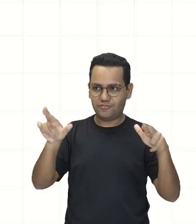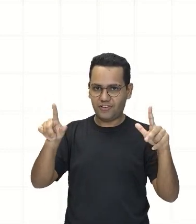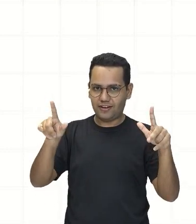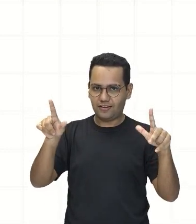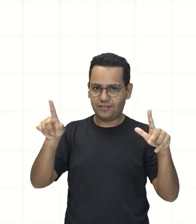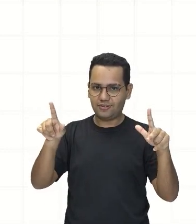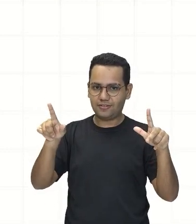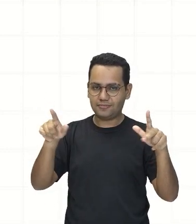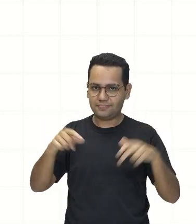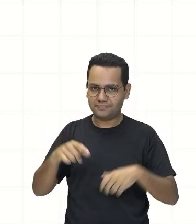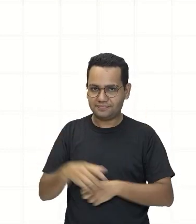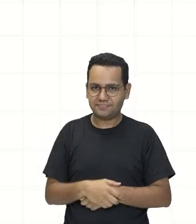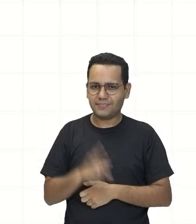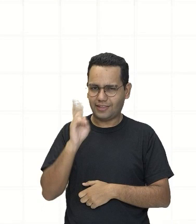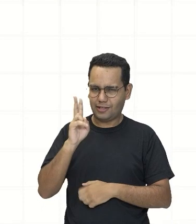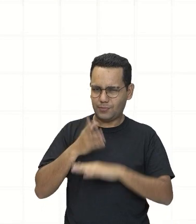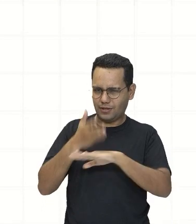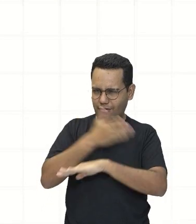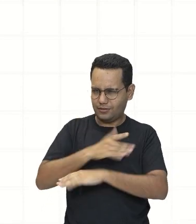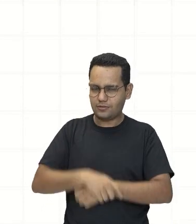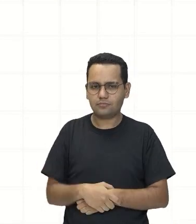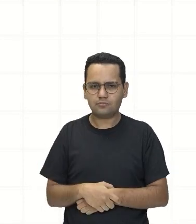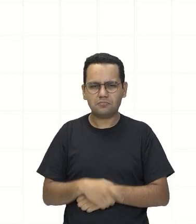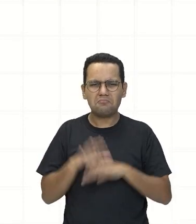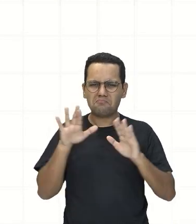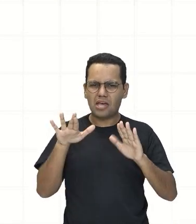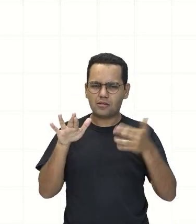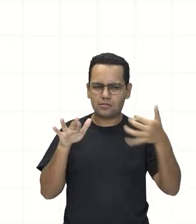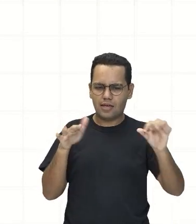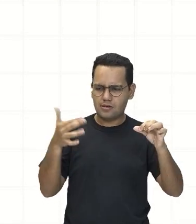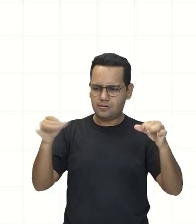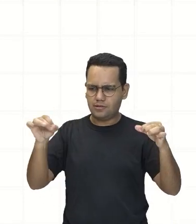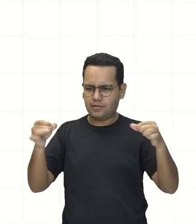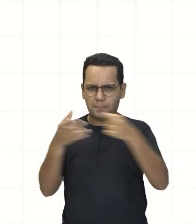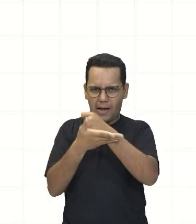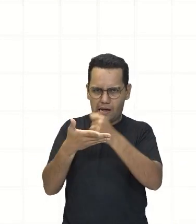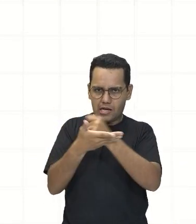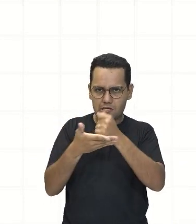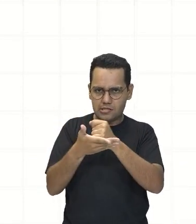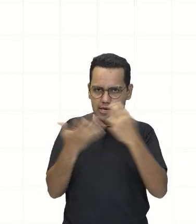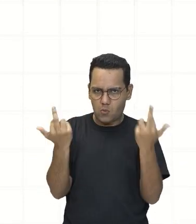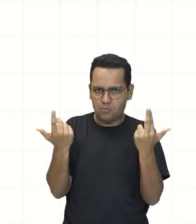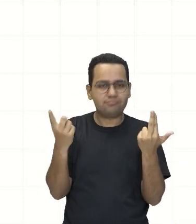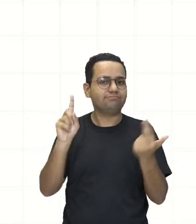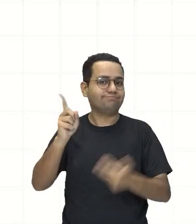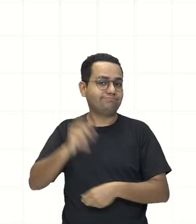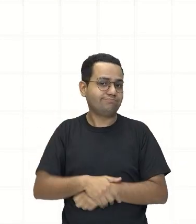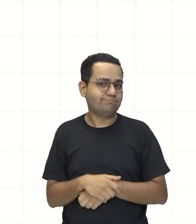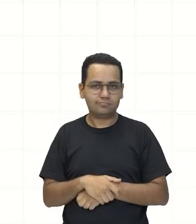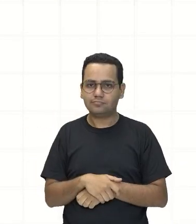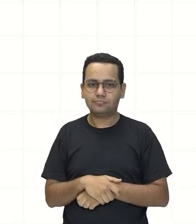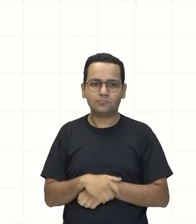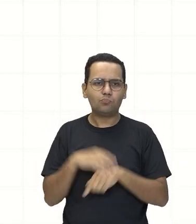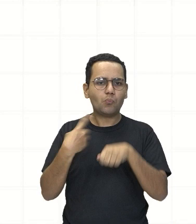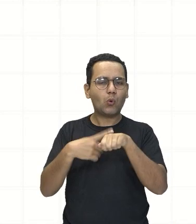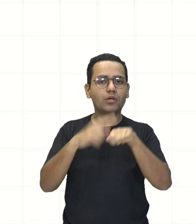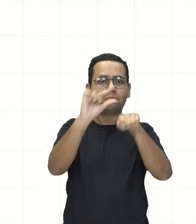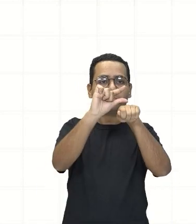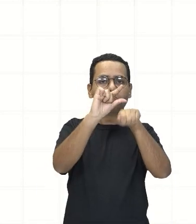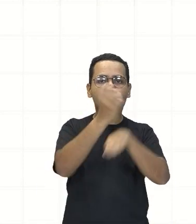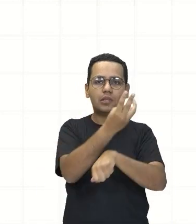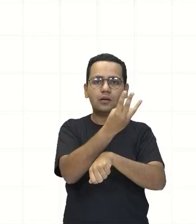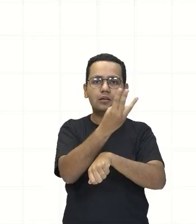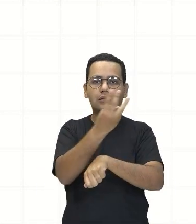Essas potências São iguais? Não Porque uma é 10 elevado a 3 E a outra é 10 elevado a 4